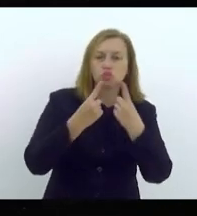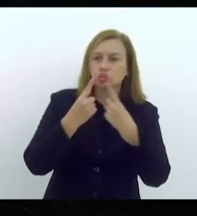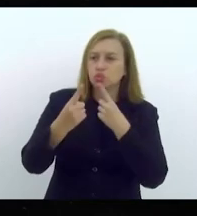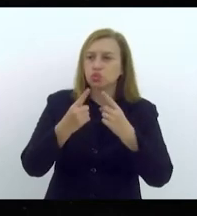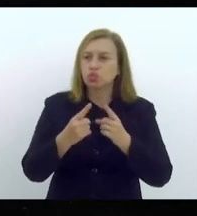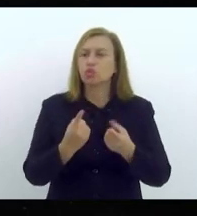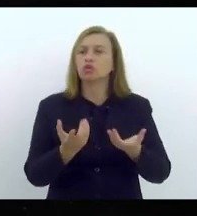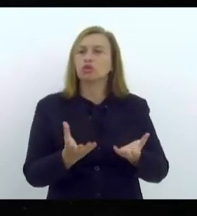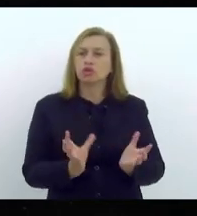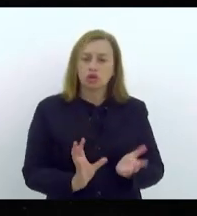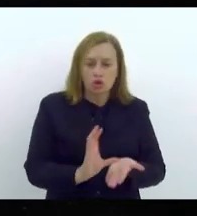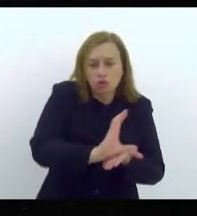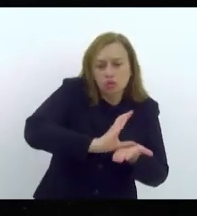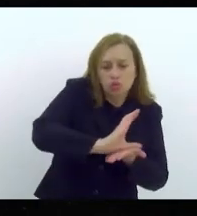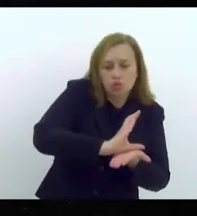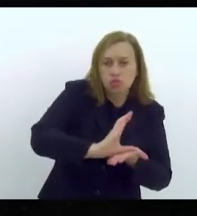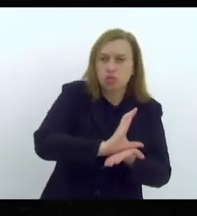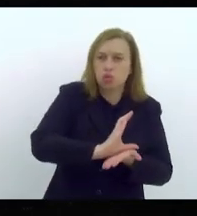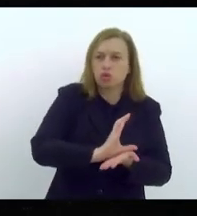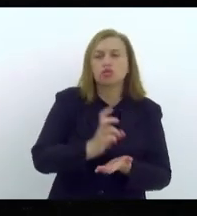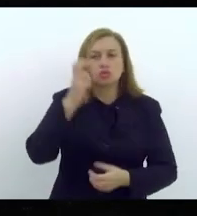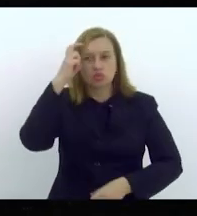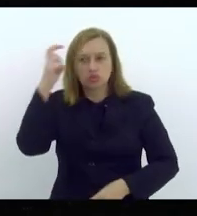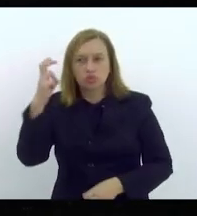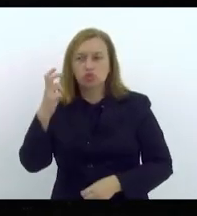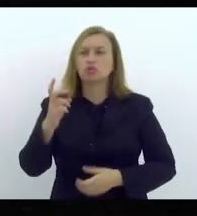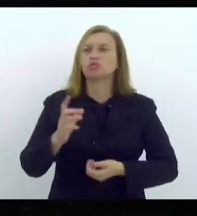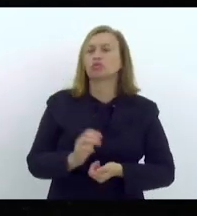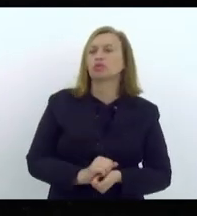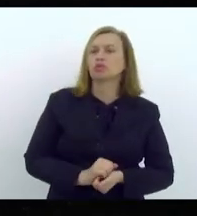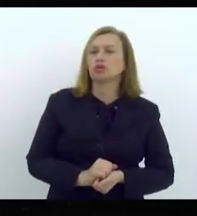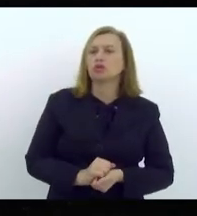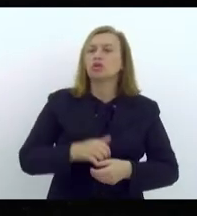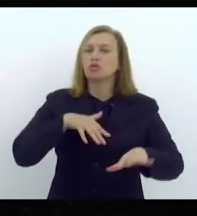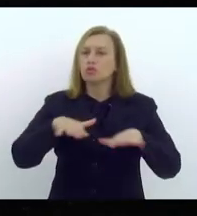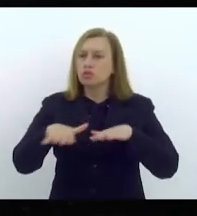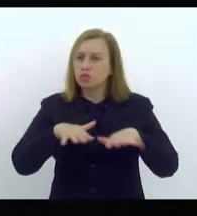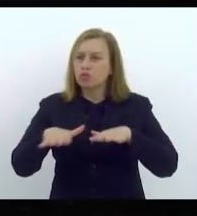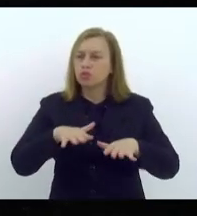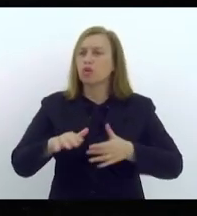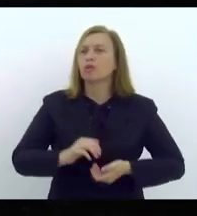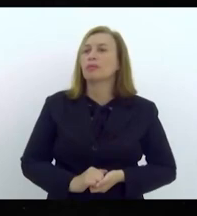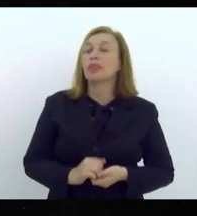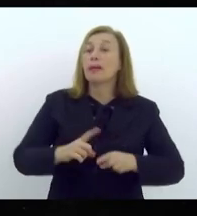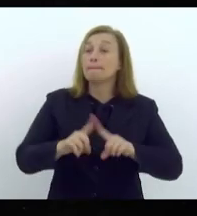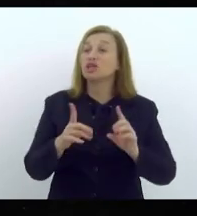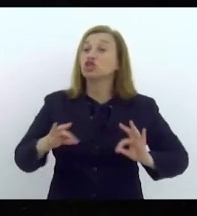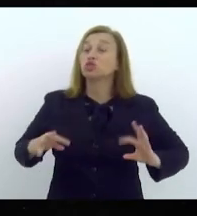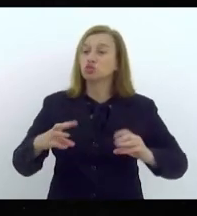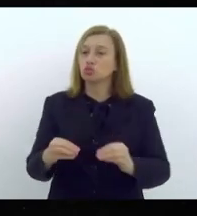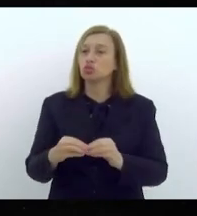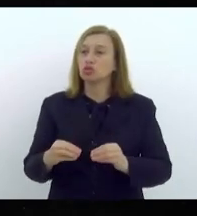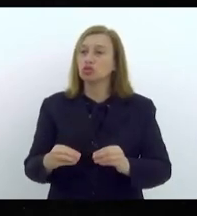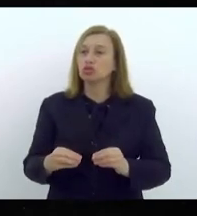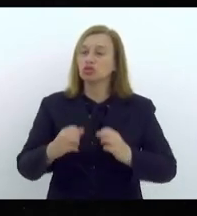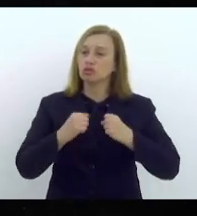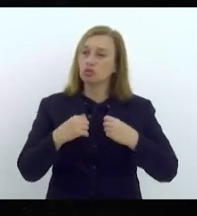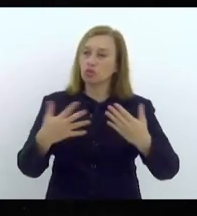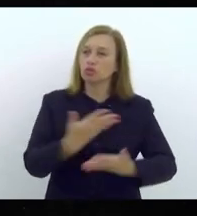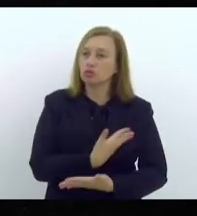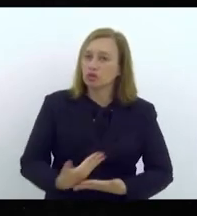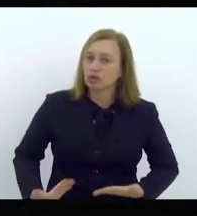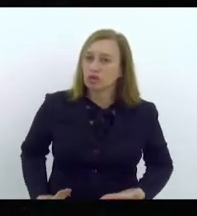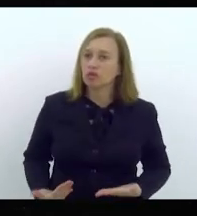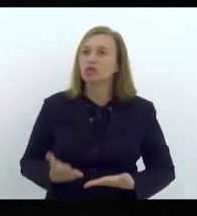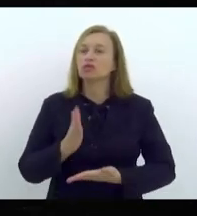locais de cultura, com os fóruns locais de cultura, mobilizando ao máximo, mas, sobretudo, fazendo muita audiência pública,